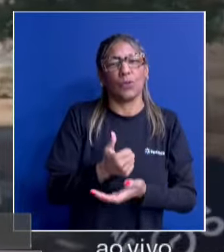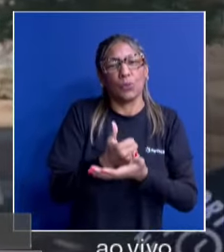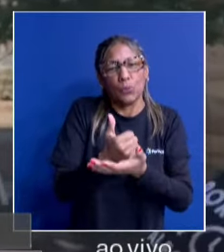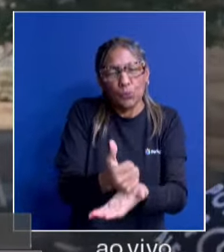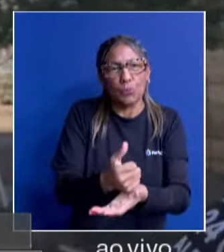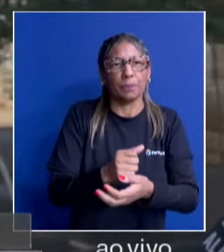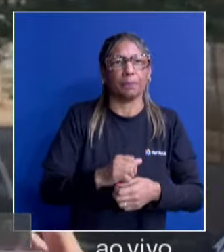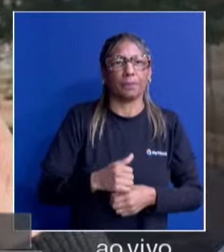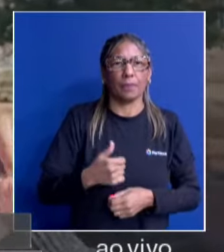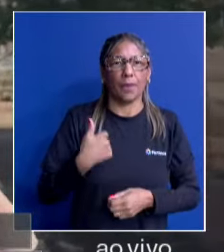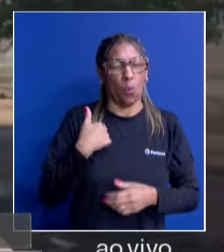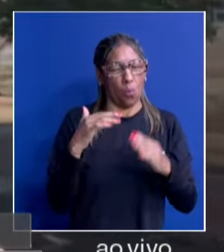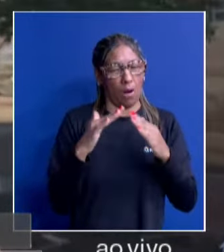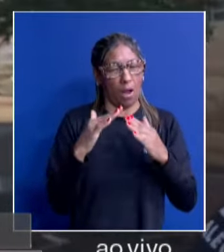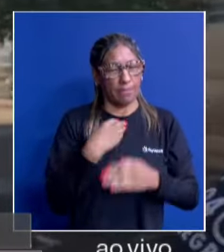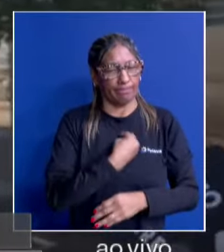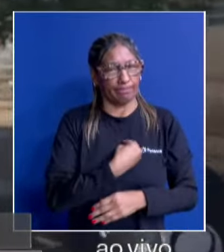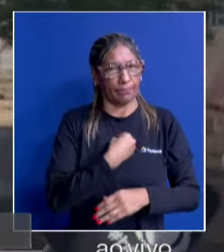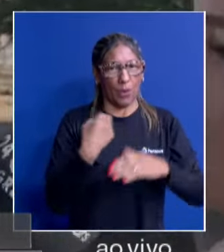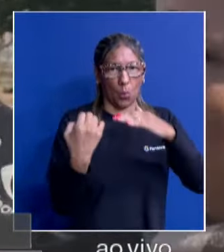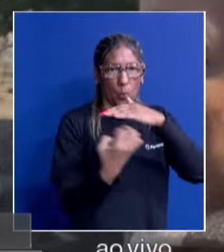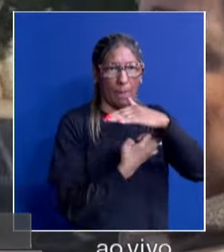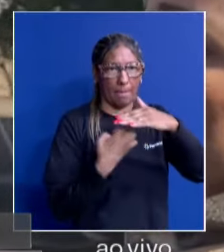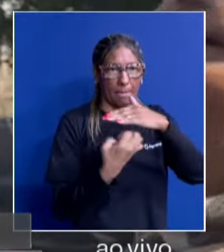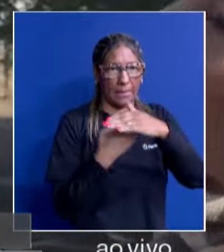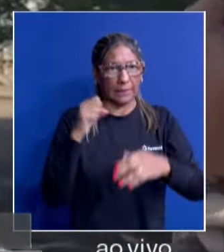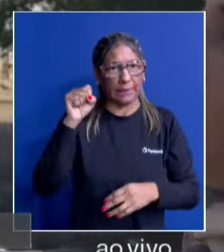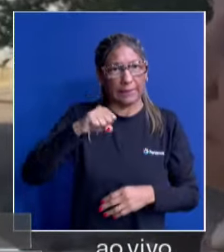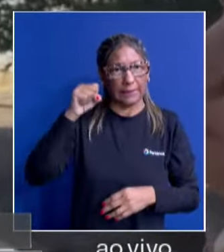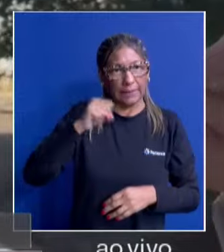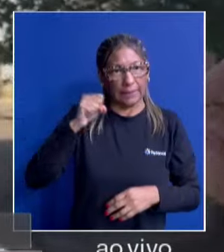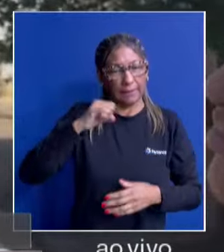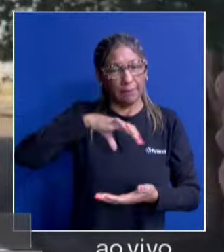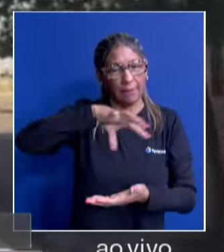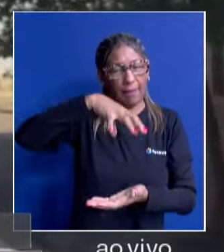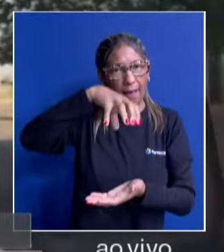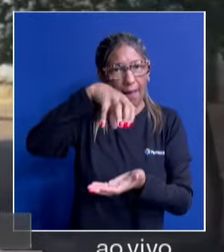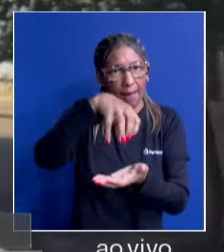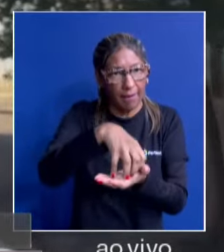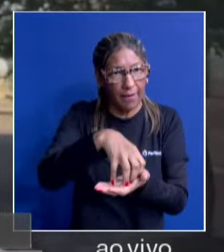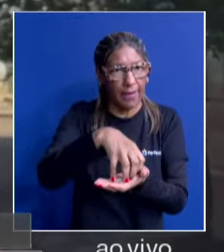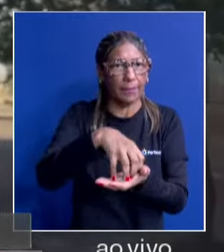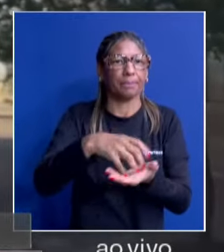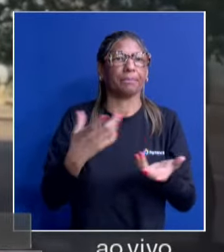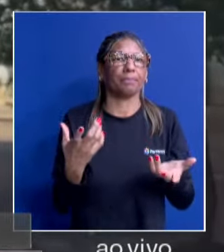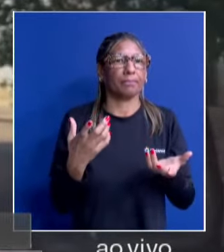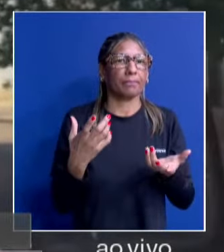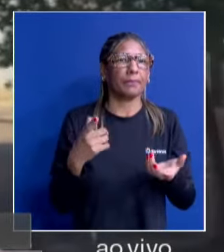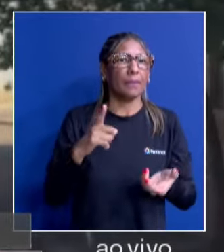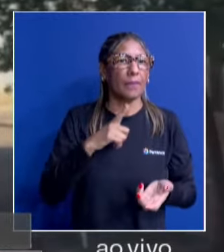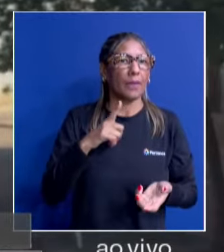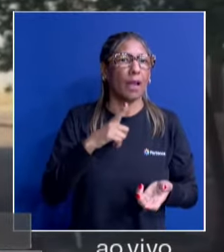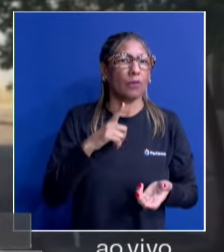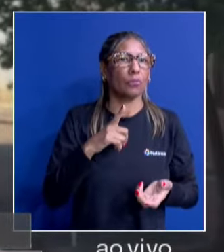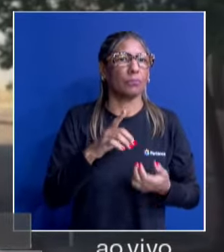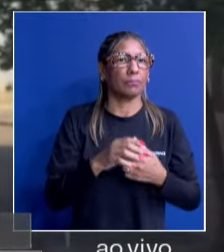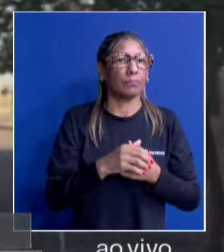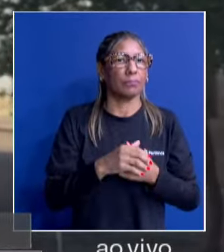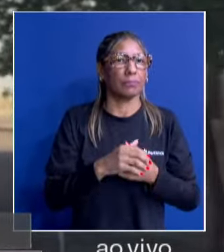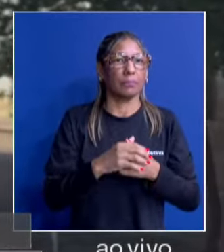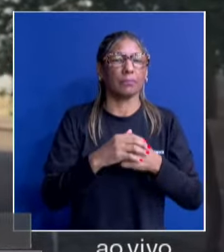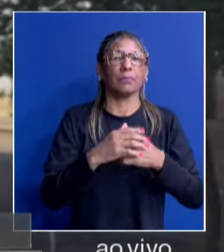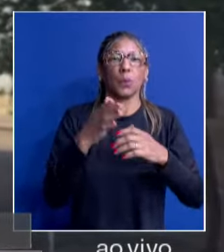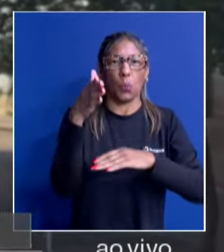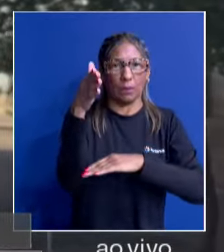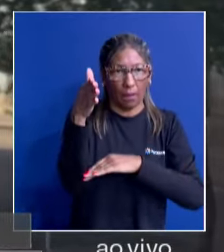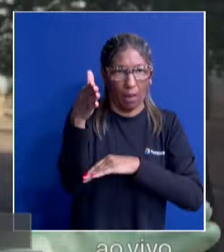Você mora em Santa Catarina, é empresário em Santa Catarina, né? Na área de hospedagem, tenho lá uma pousada